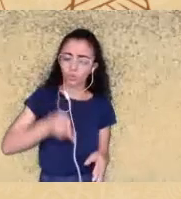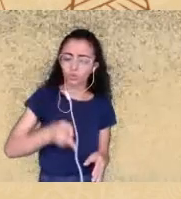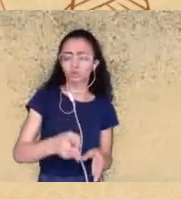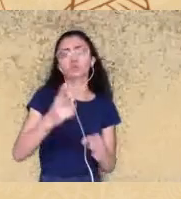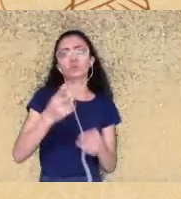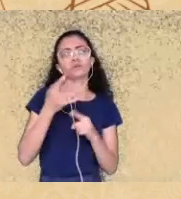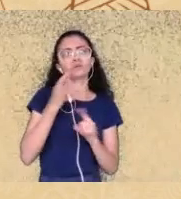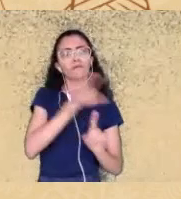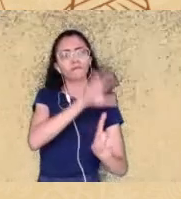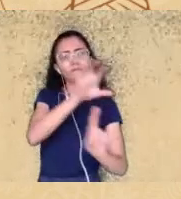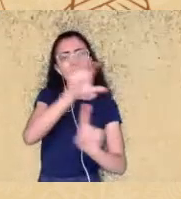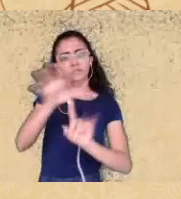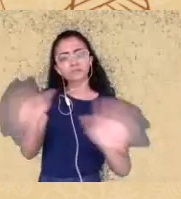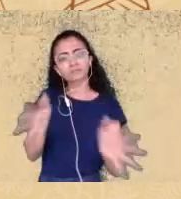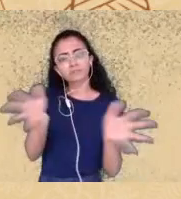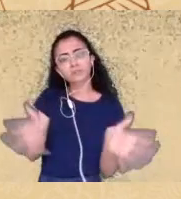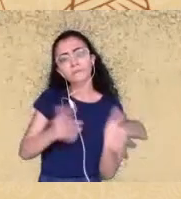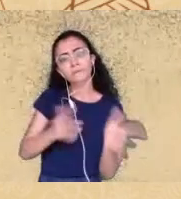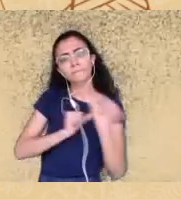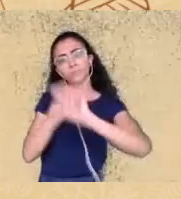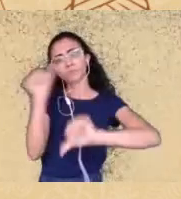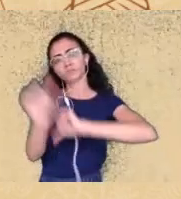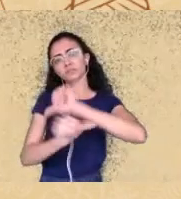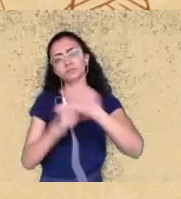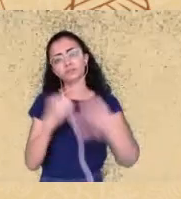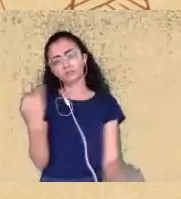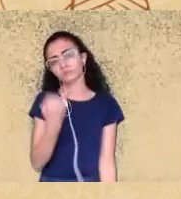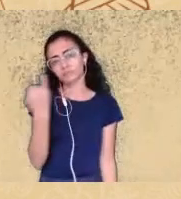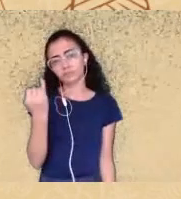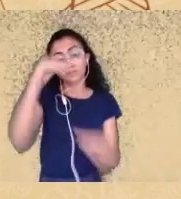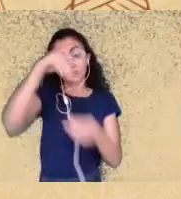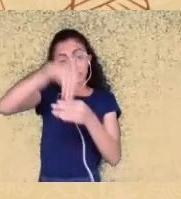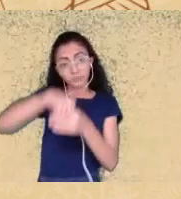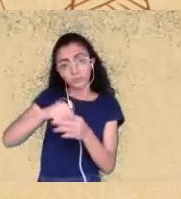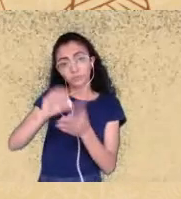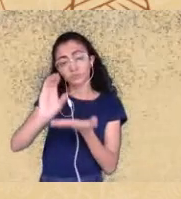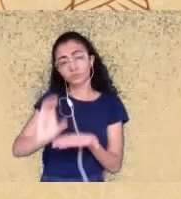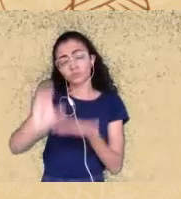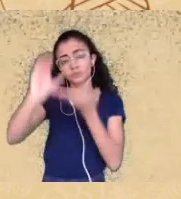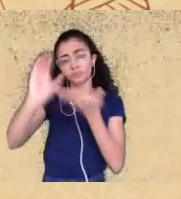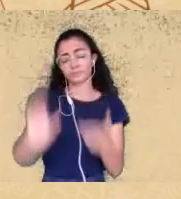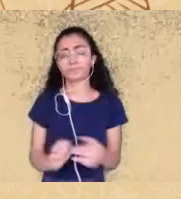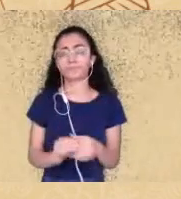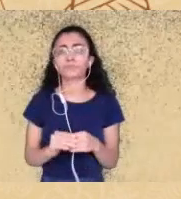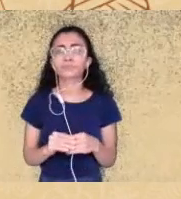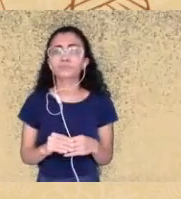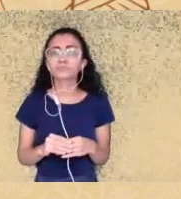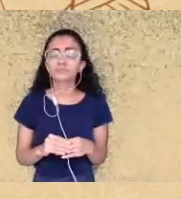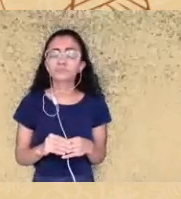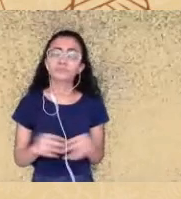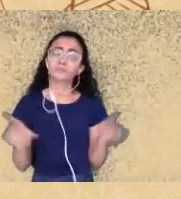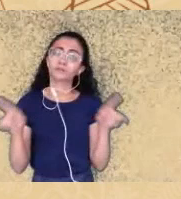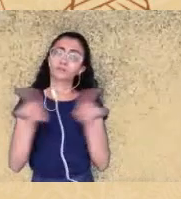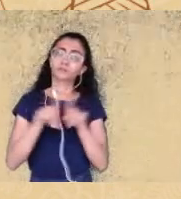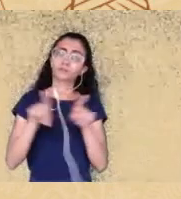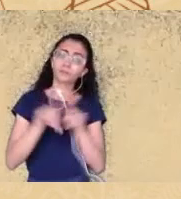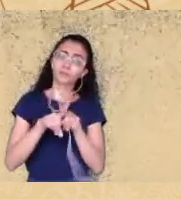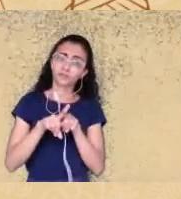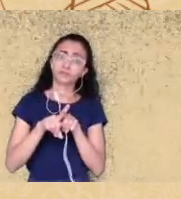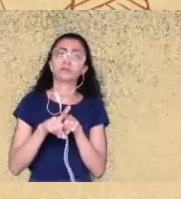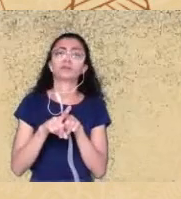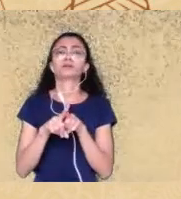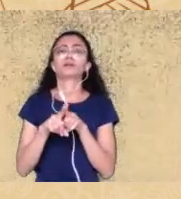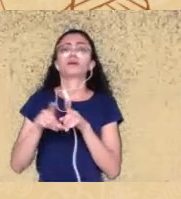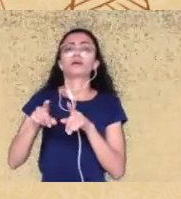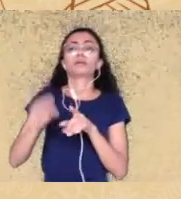institucionais portanto dentro do sistema conselhos mas além disso além dessas ações dentro do sistema